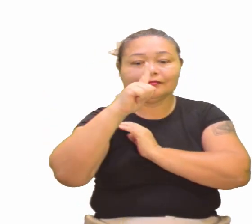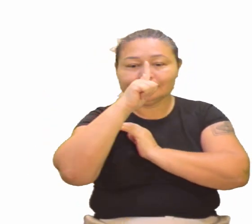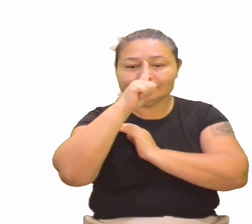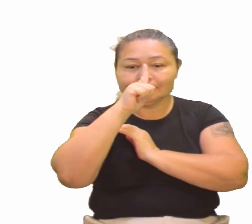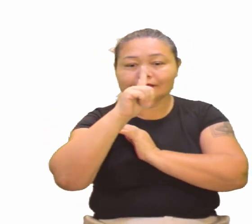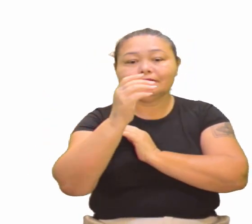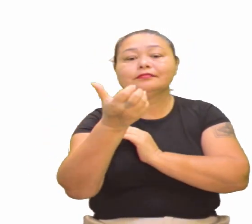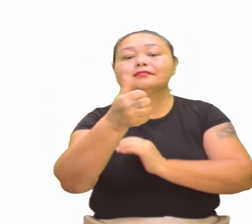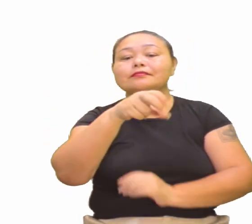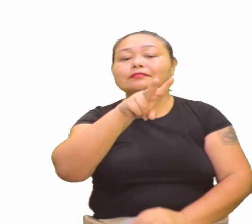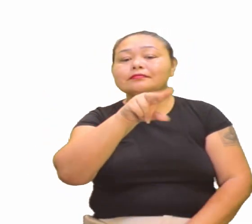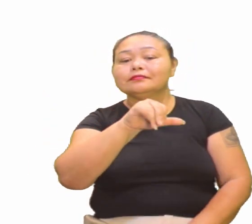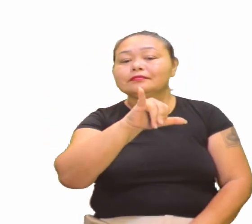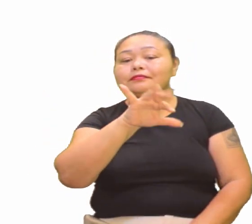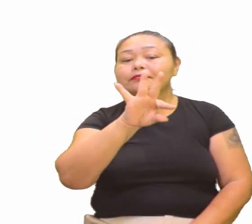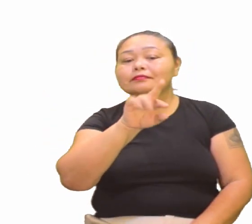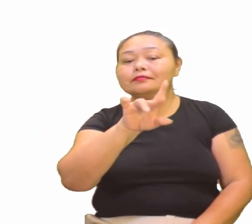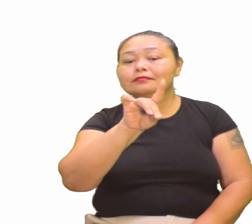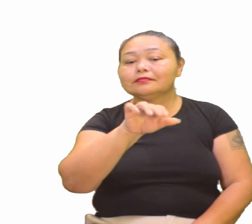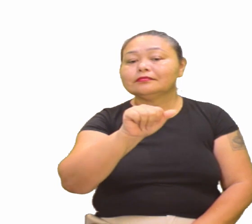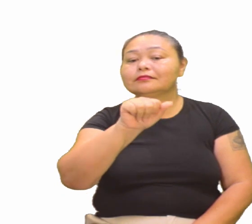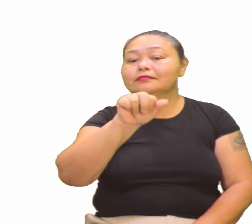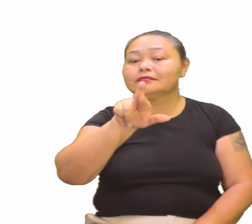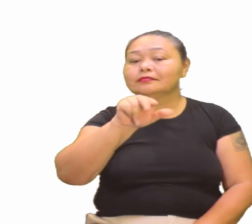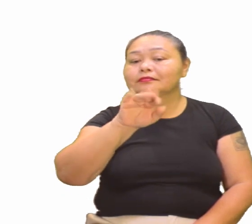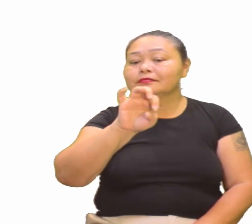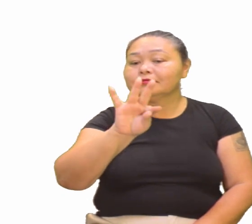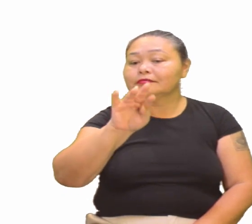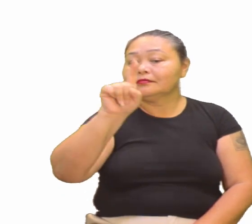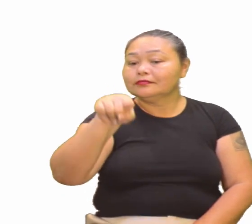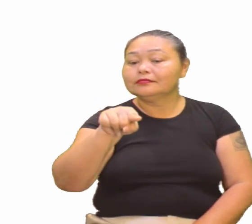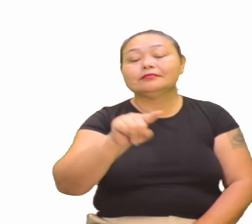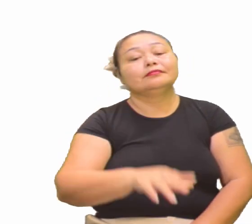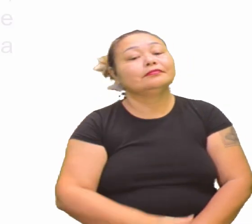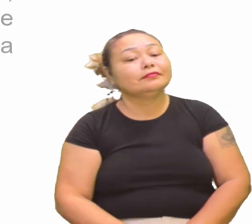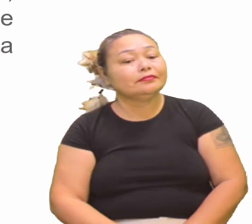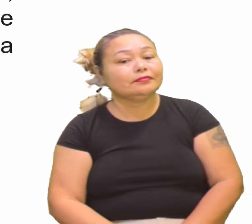grega de virtude, que em grego areteta,